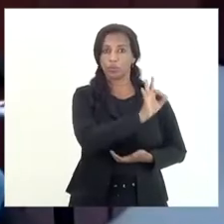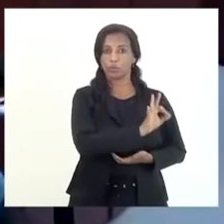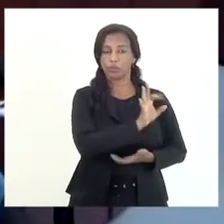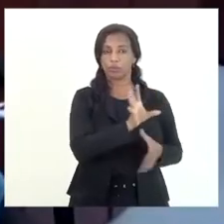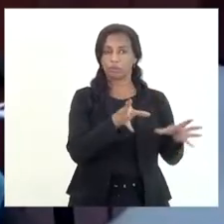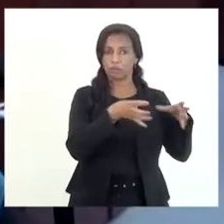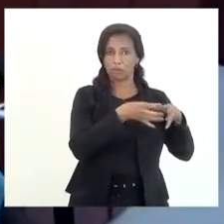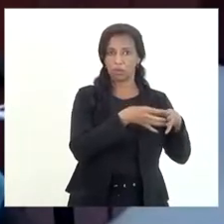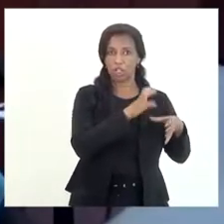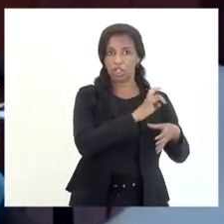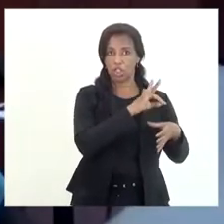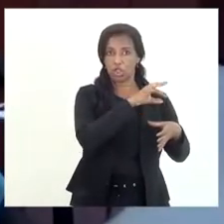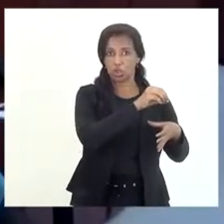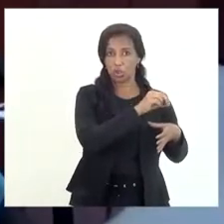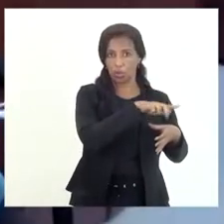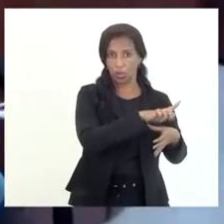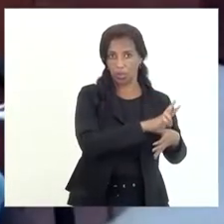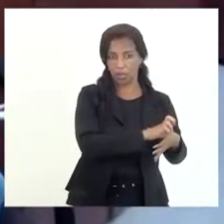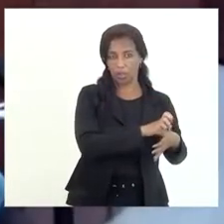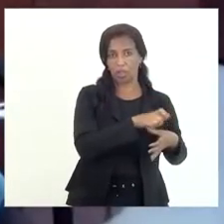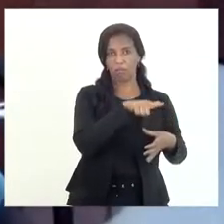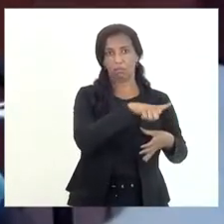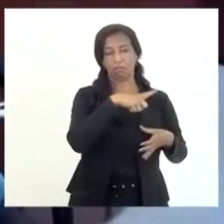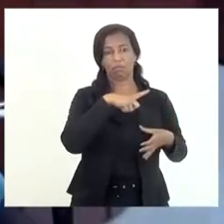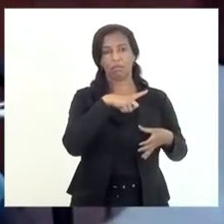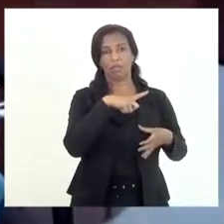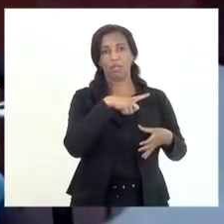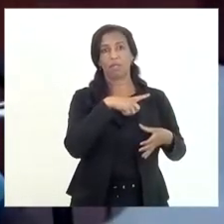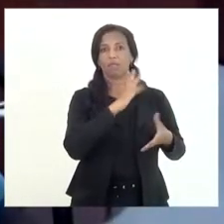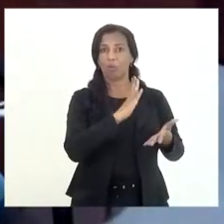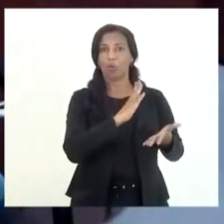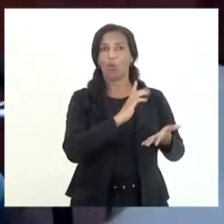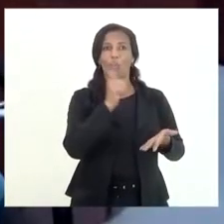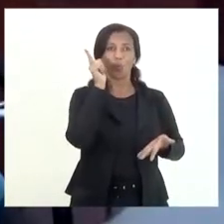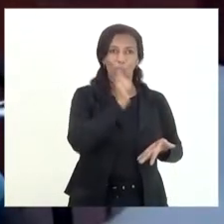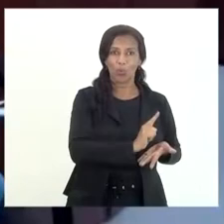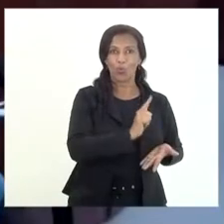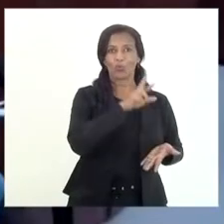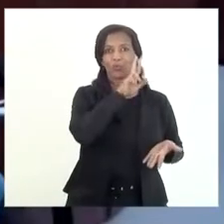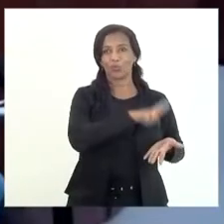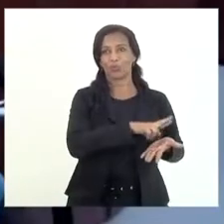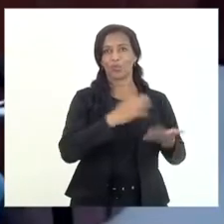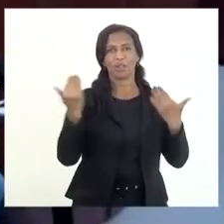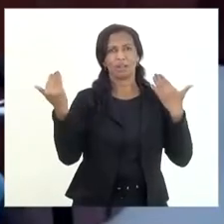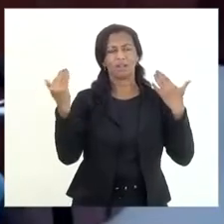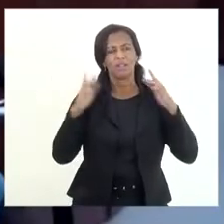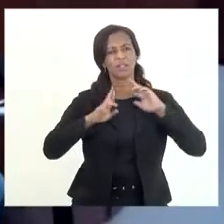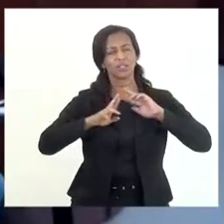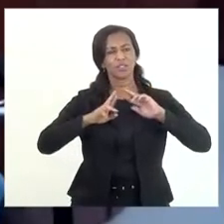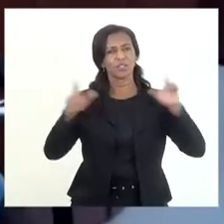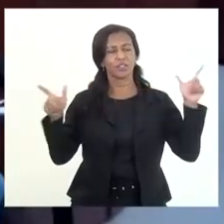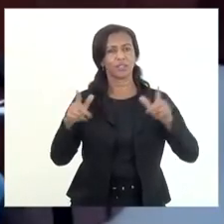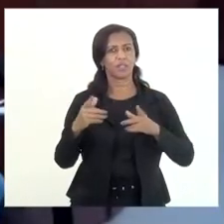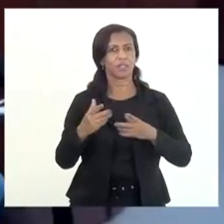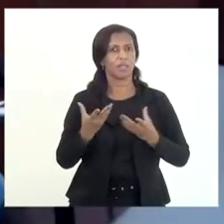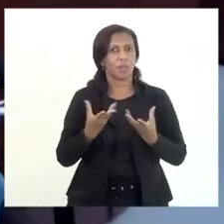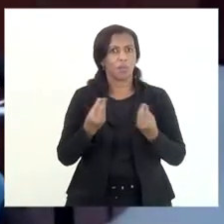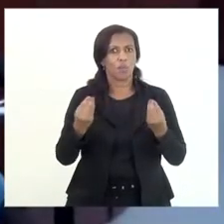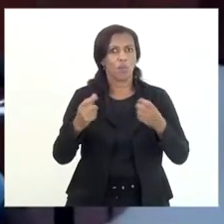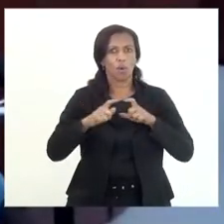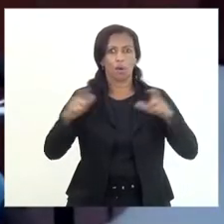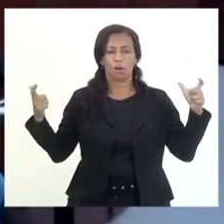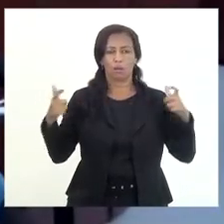estoque estaria como provisionado veja que a diferença é assim muito grande